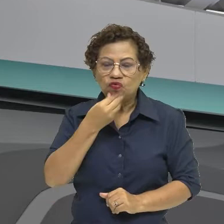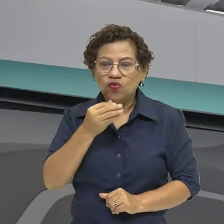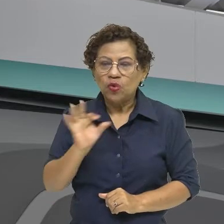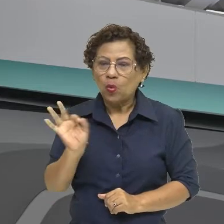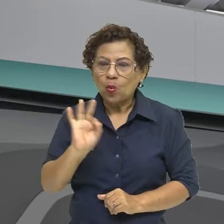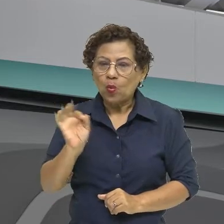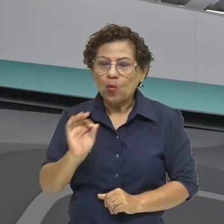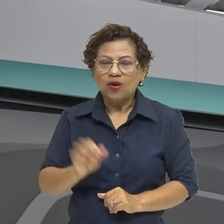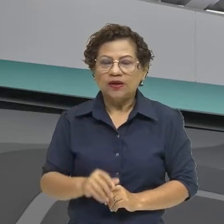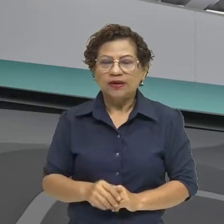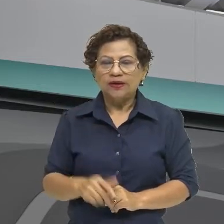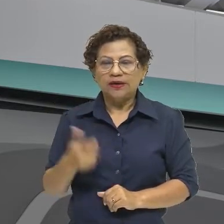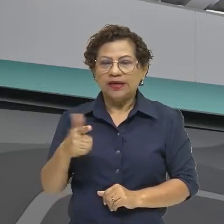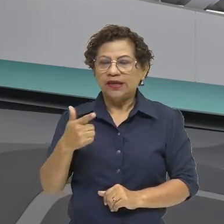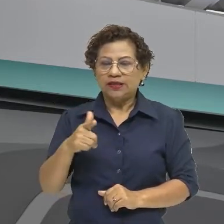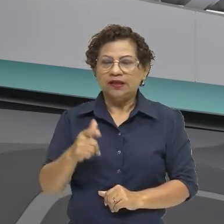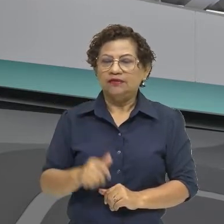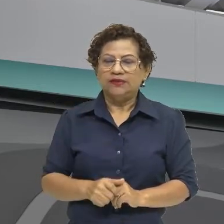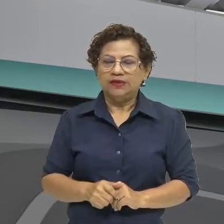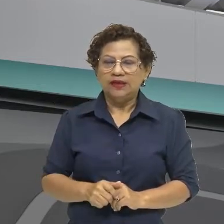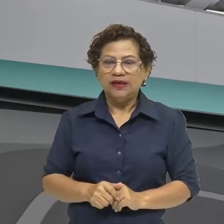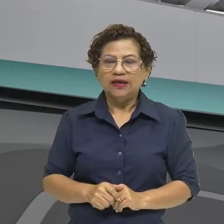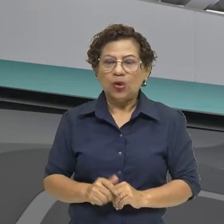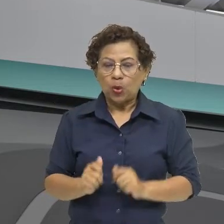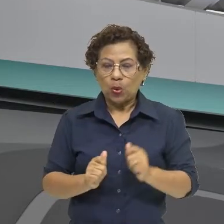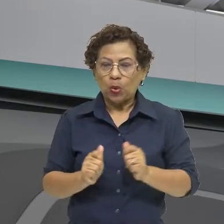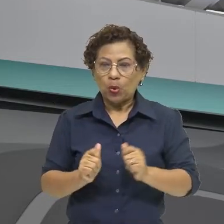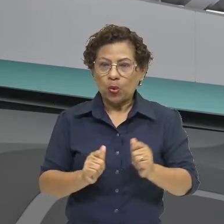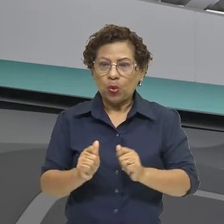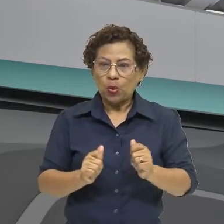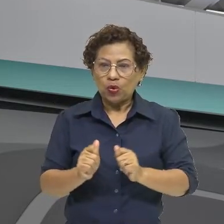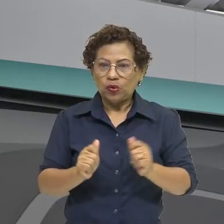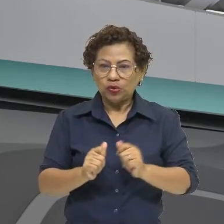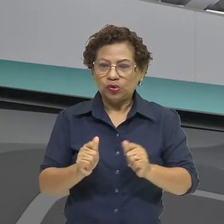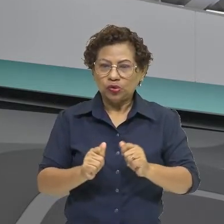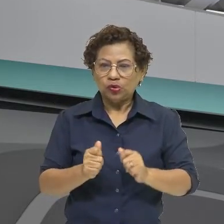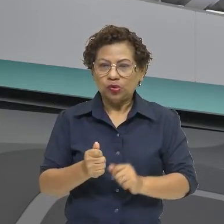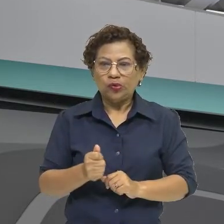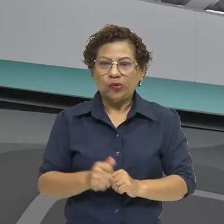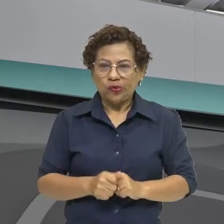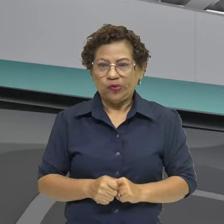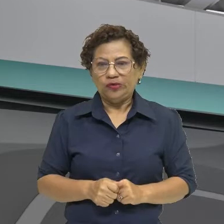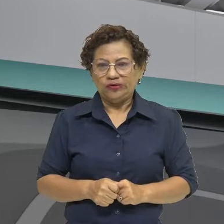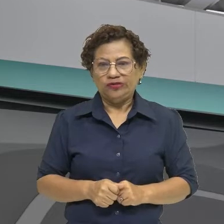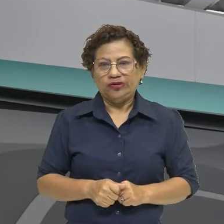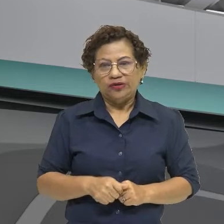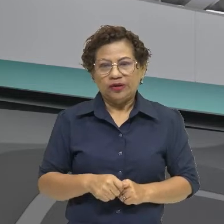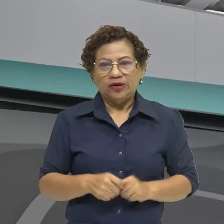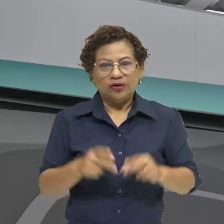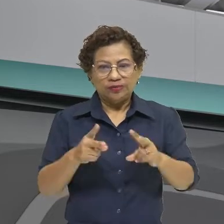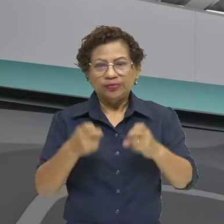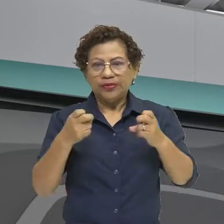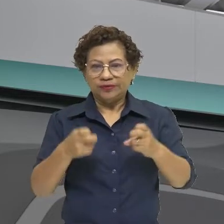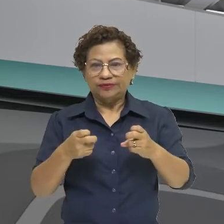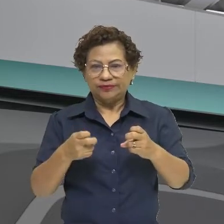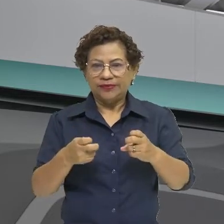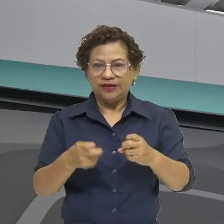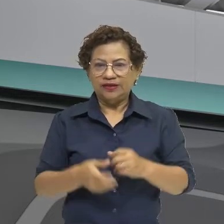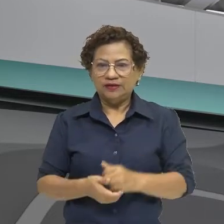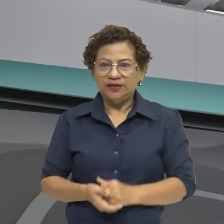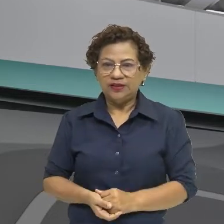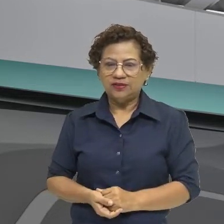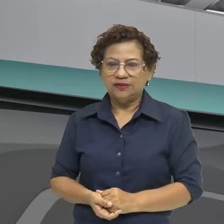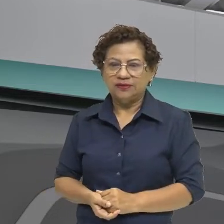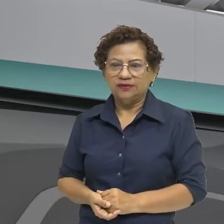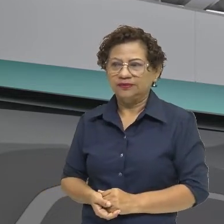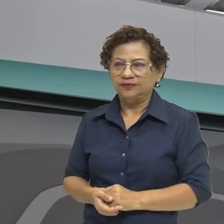domínio da agricultura e da pecuária. Já no Neolítico, você vê a mudança do cenário. Já existe